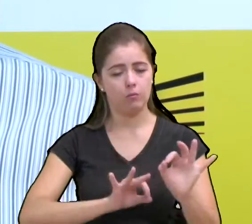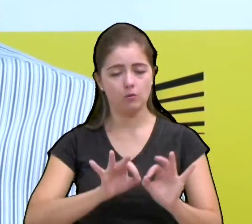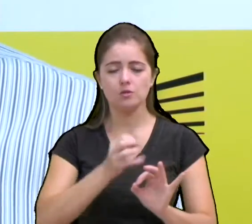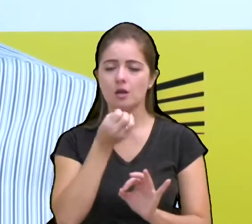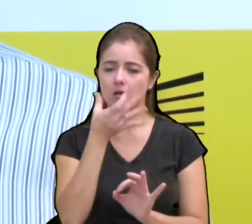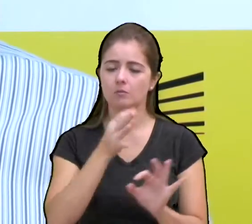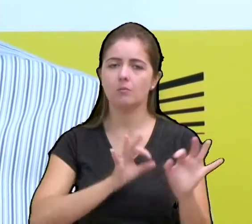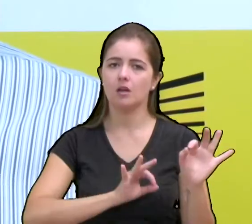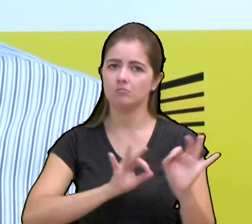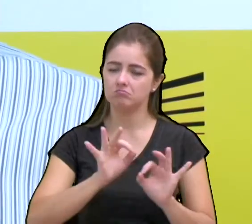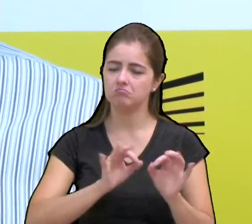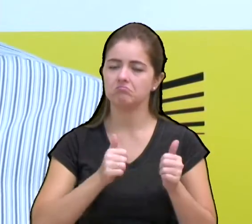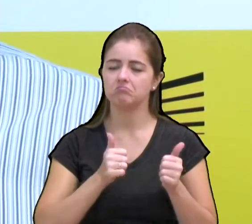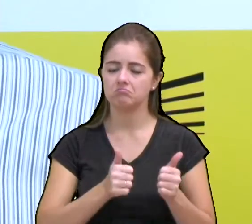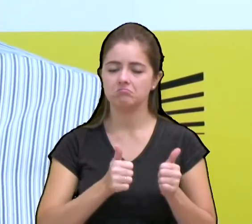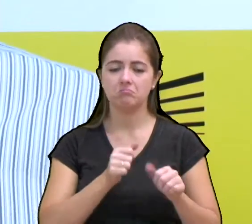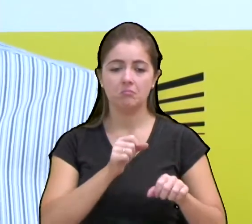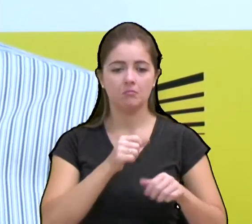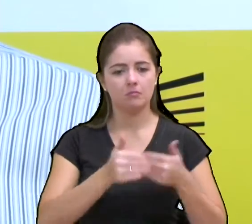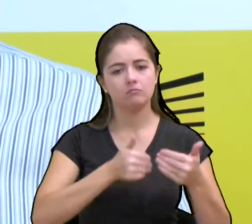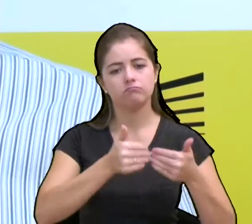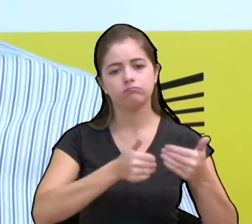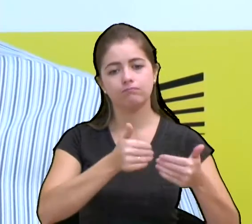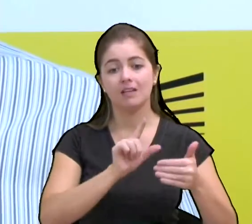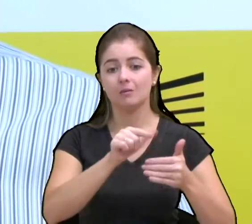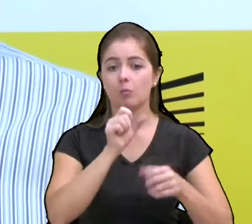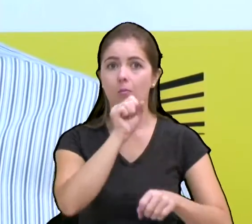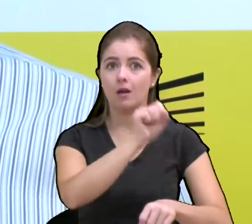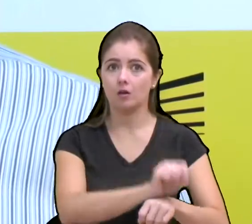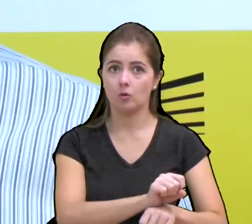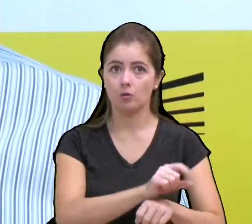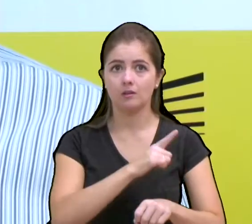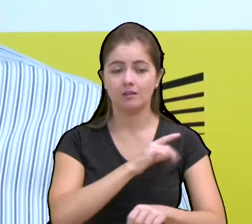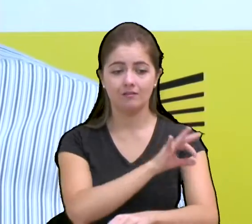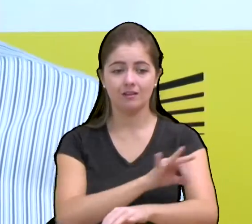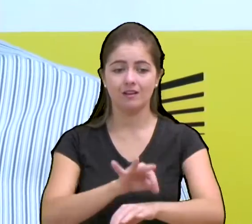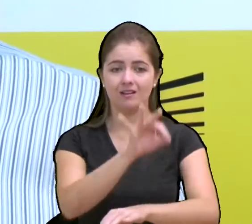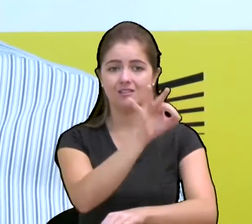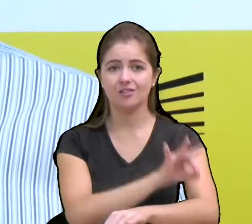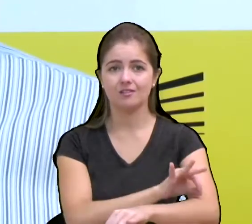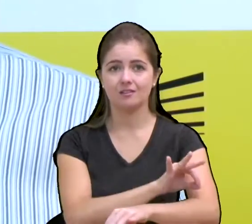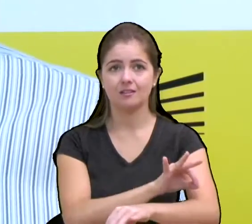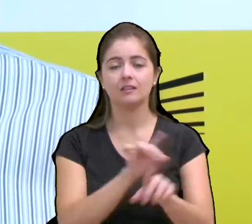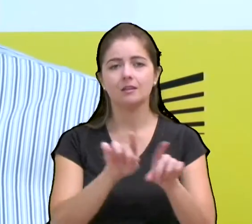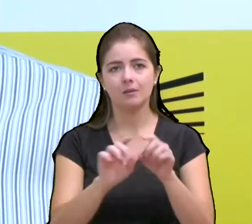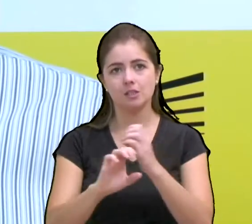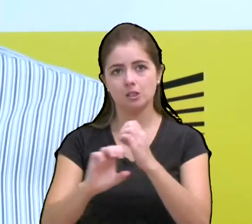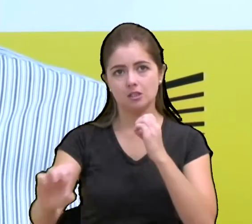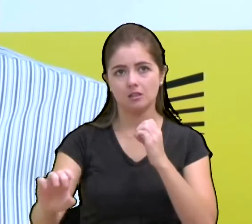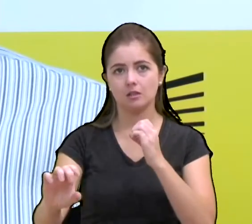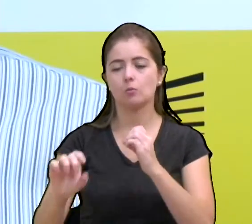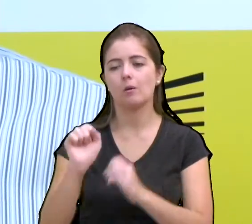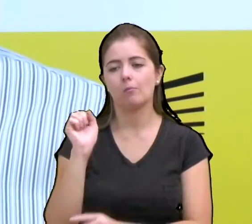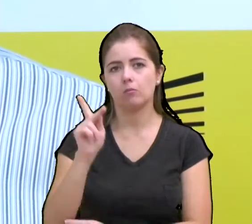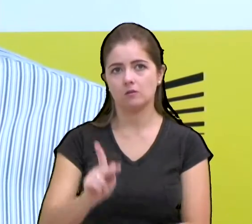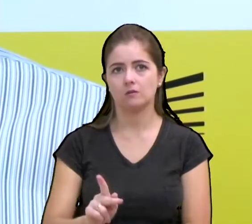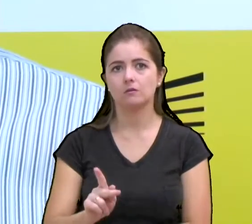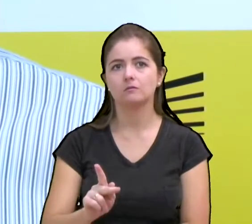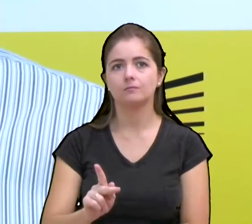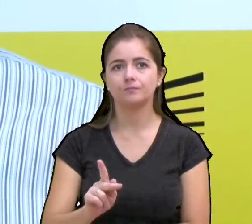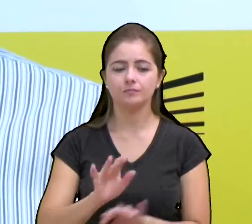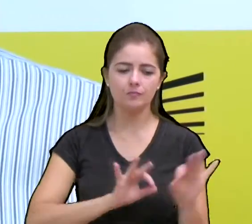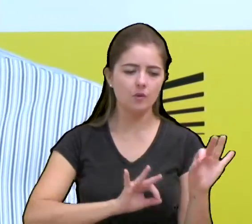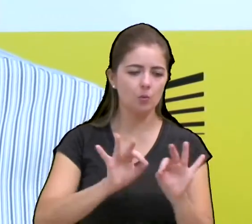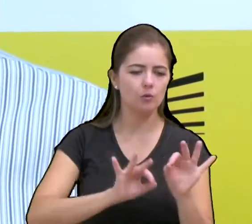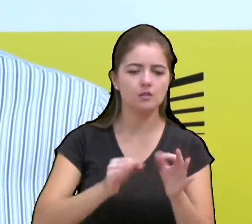depois foi parado o engenheiro Rondimar, depois se aposentou, que era um paliativo, que a gente tinha feito no nosso governo um